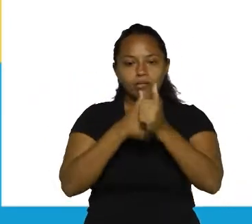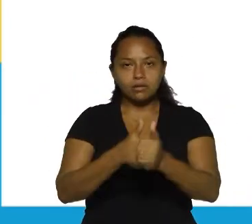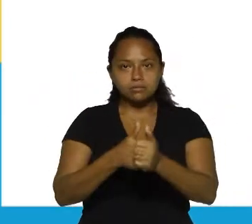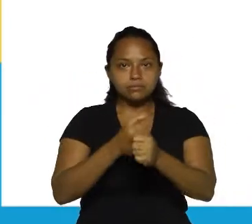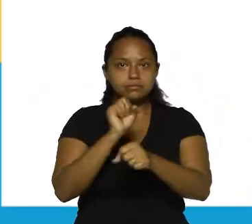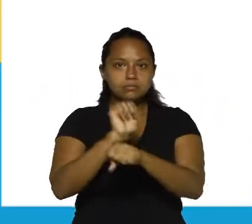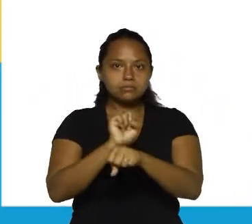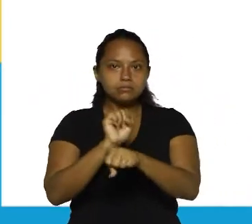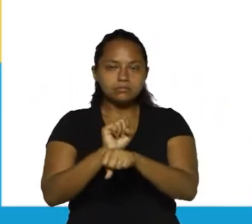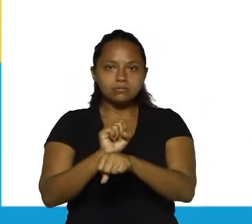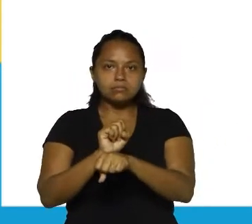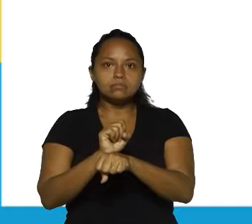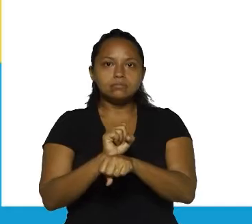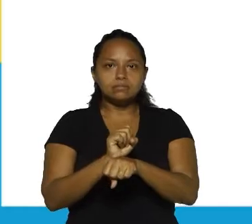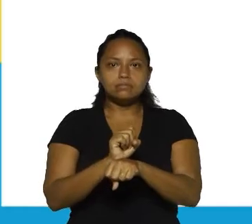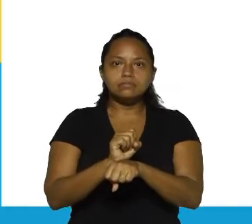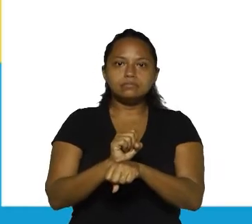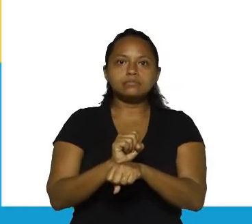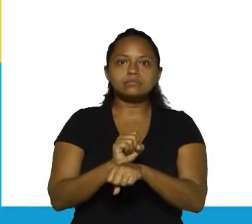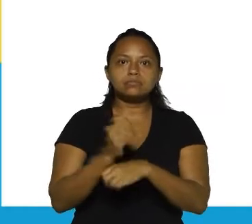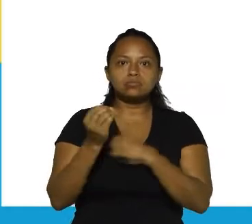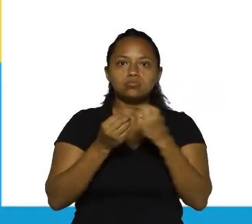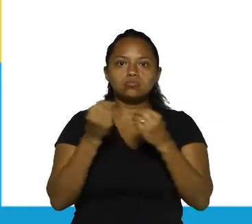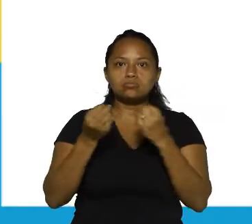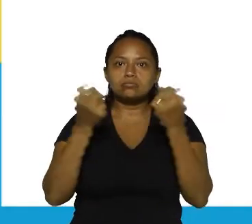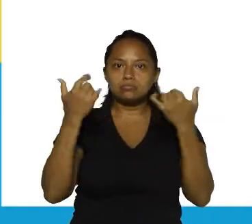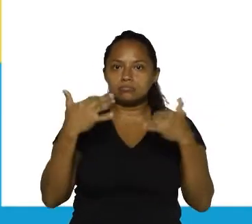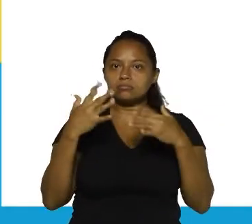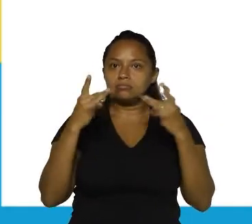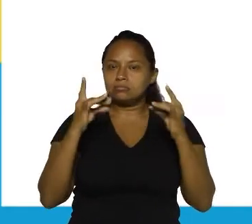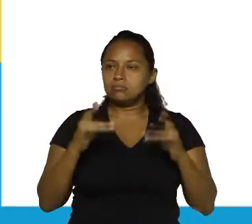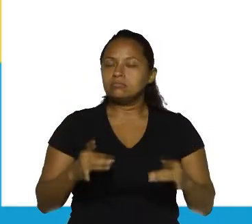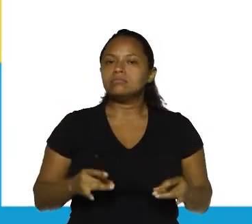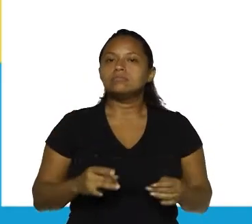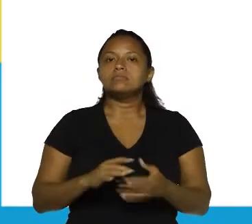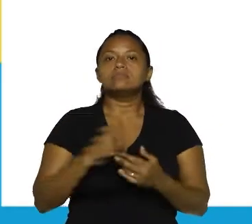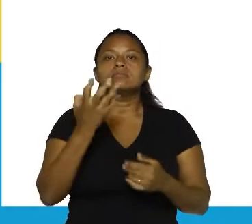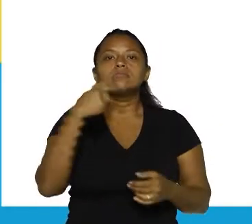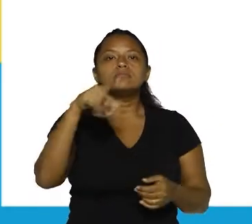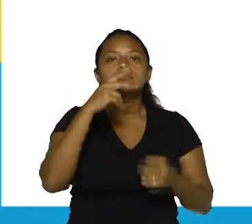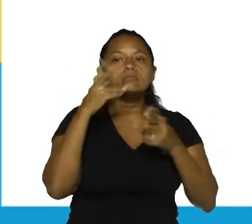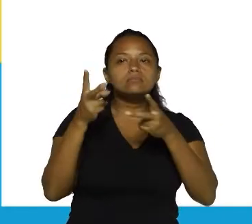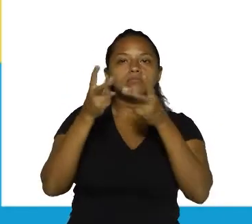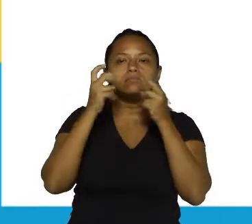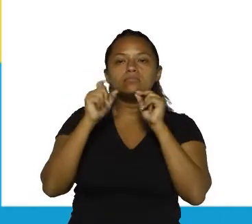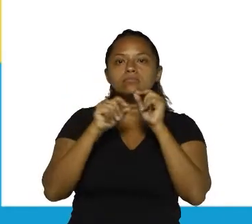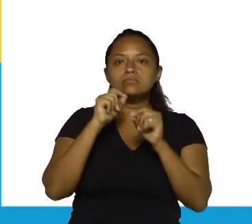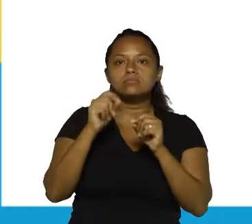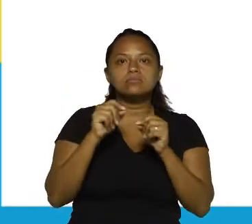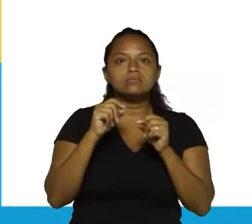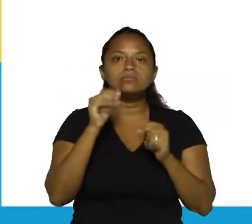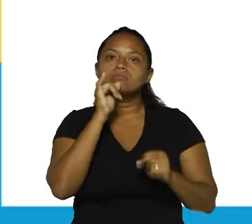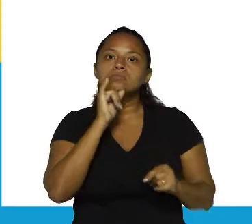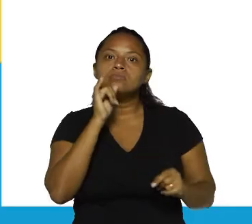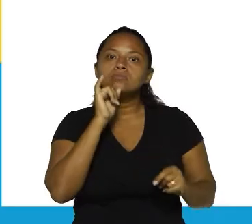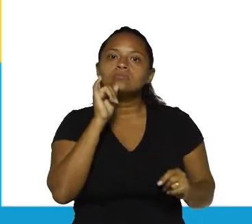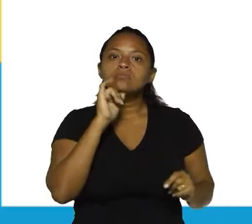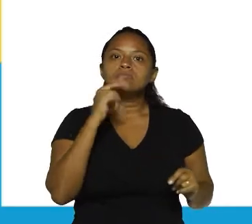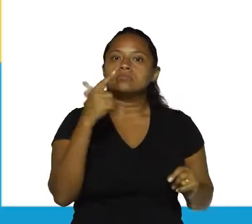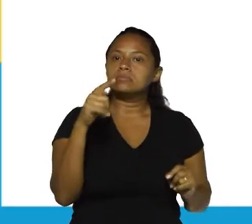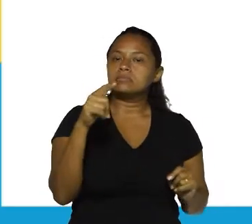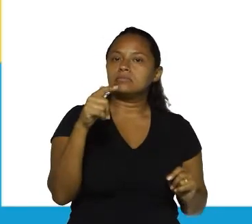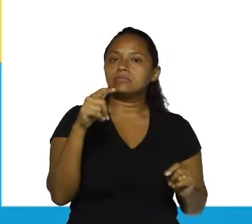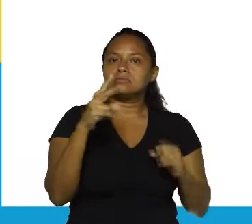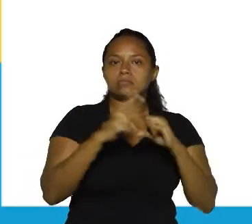do verbo principal. Nós vamos ver já já um pouquinho mais sobre isso. O que eu quero que vocês observem é que, nesse exemplo aqui, nós não